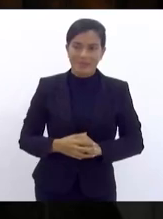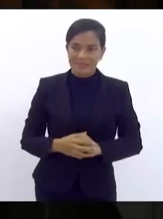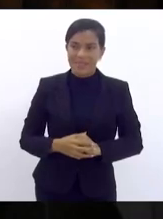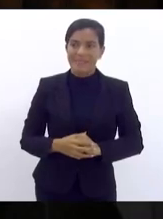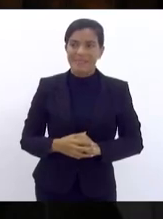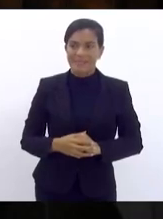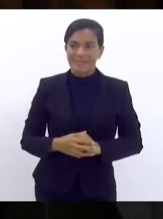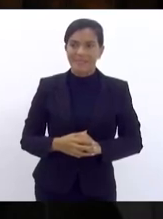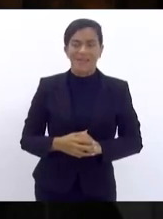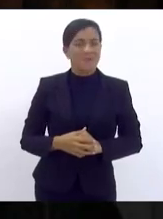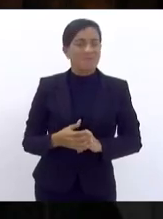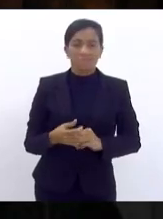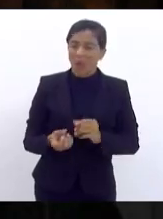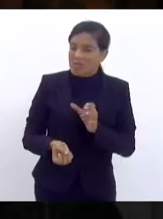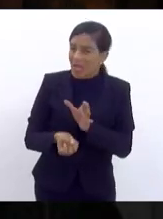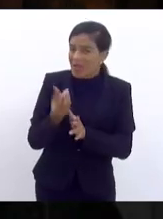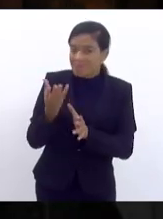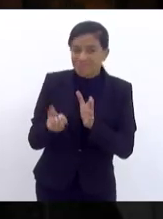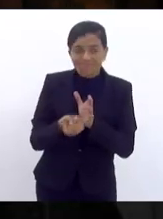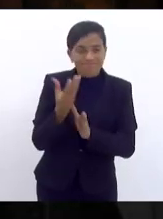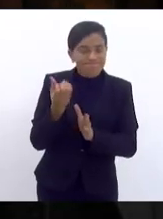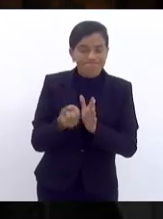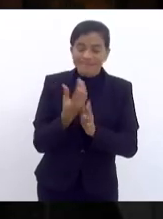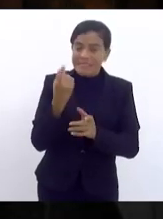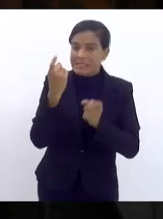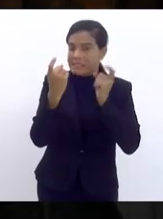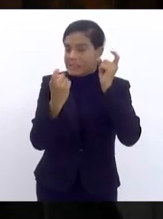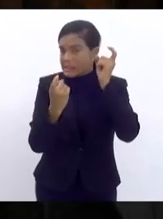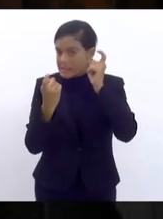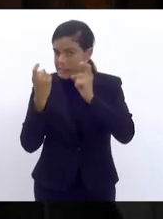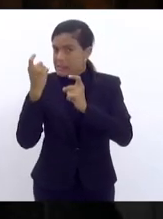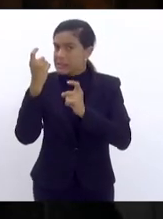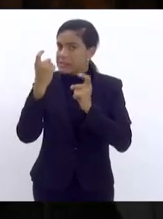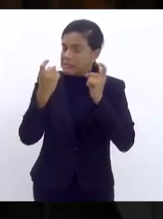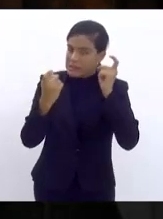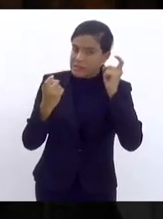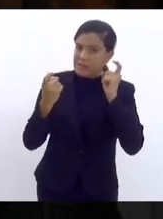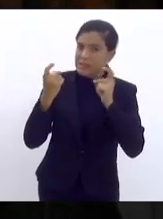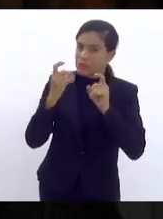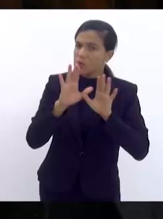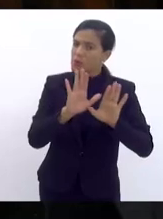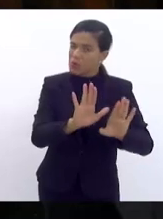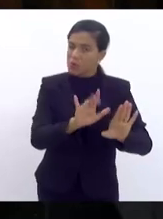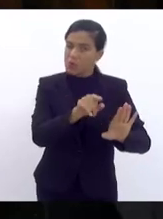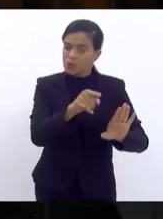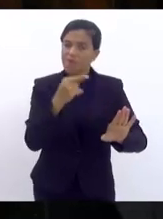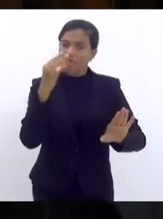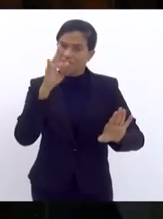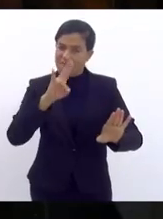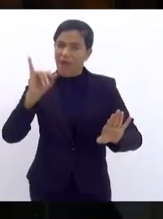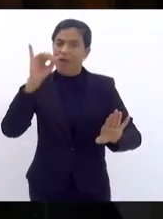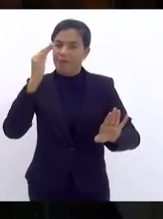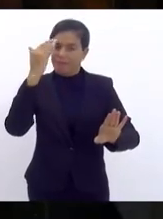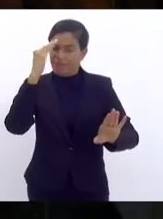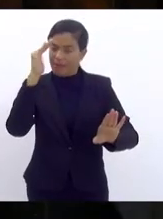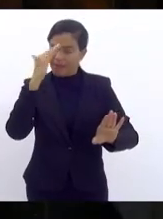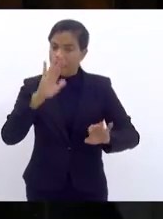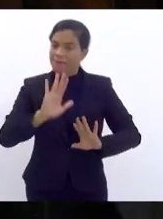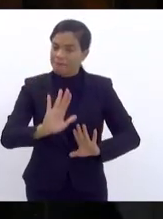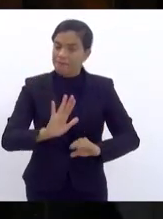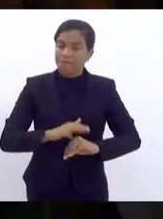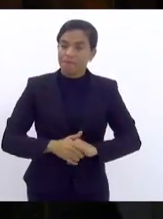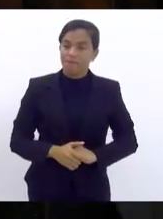geradores de muita, de muita apreensão. E o senhor já vai entender claramente por quê.